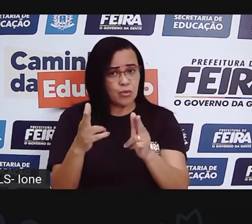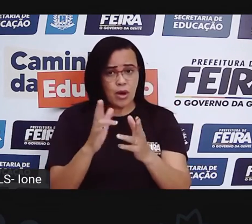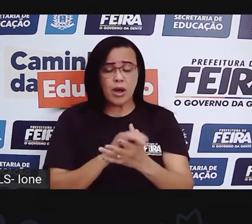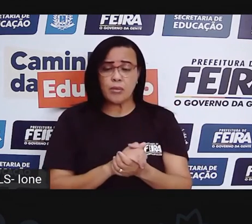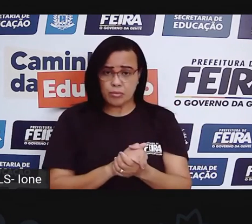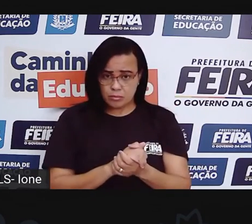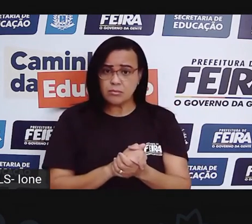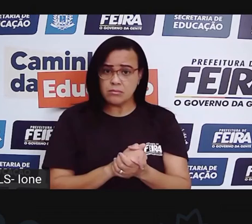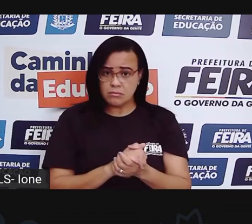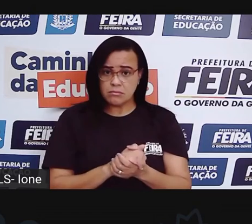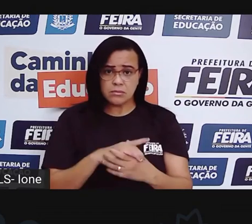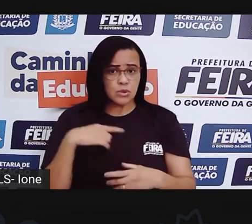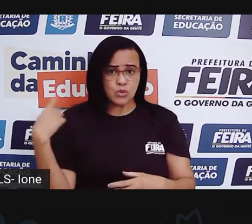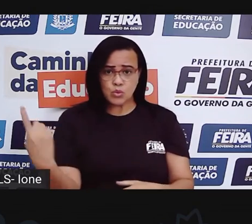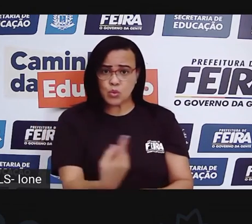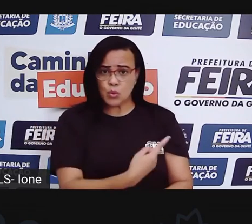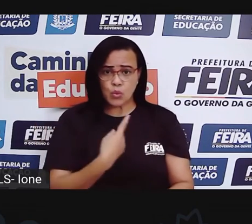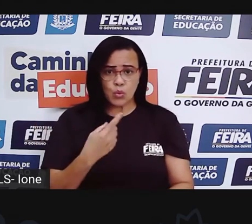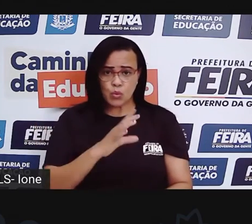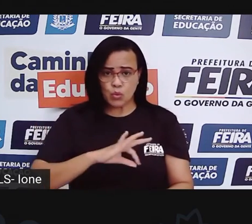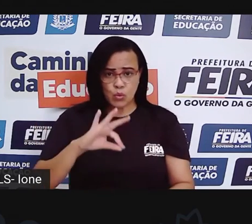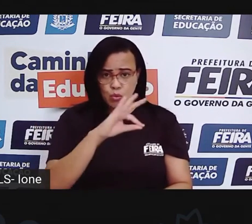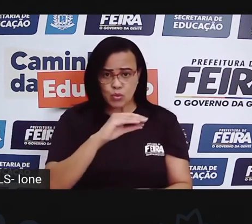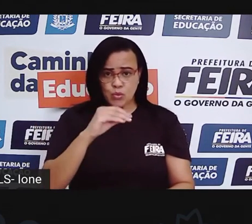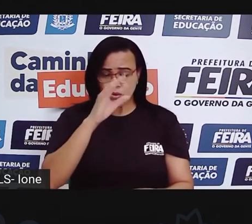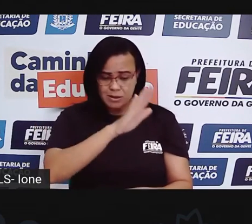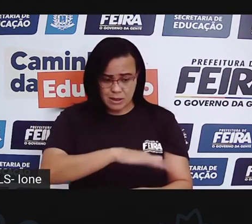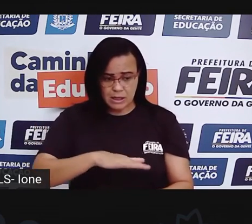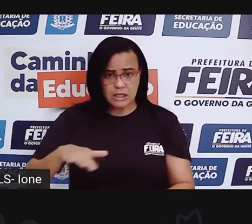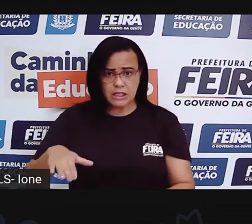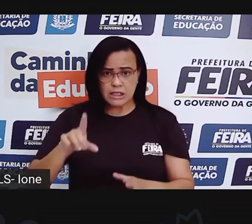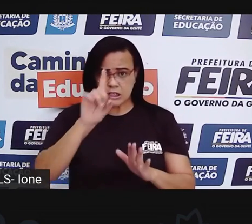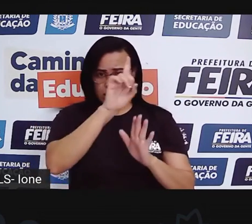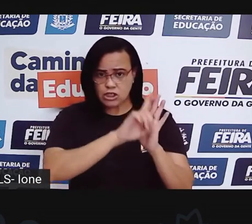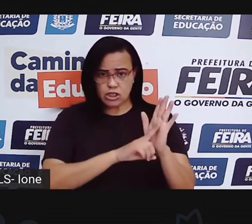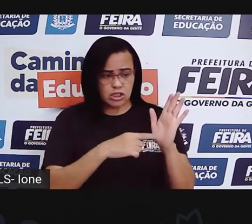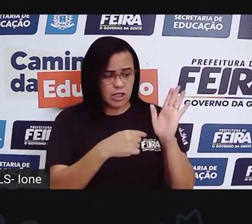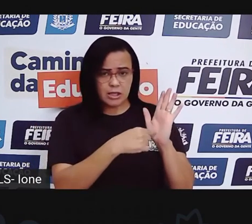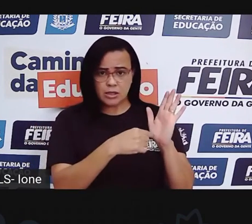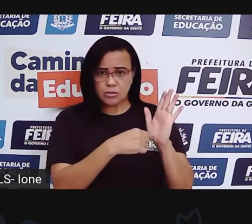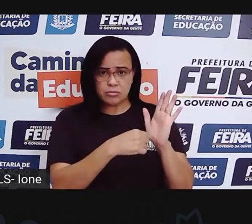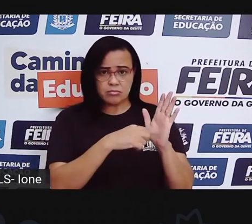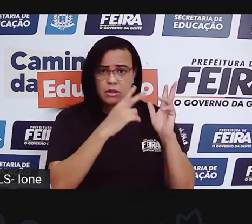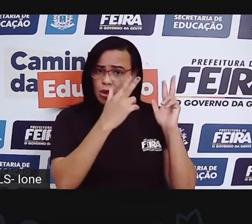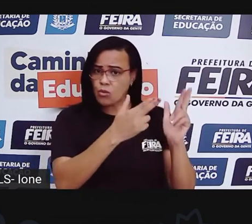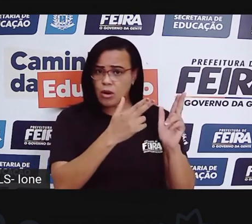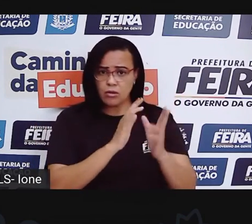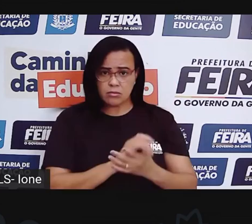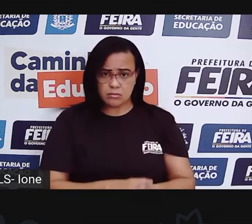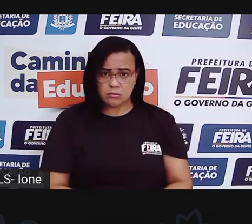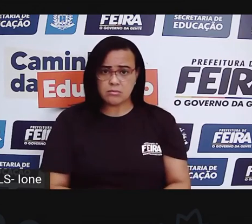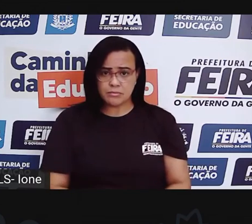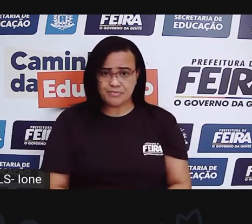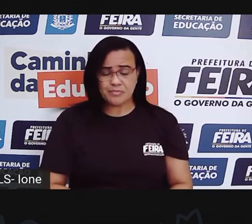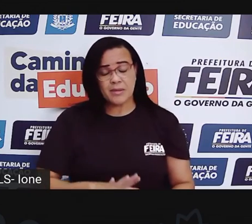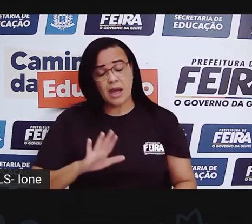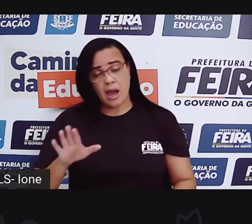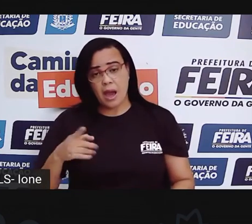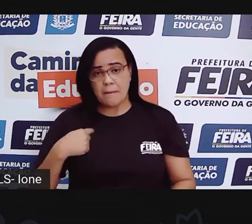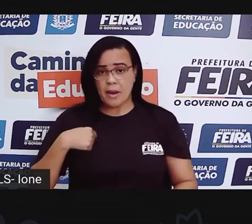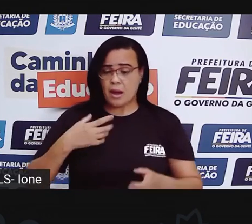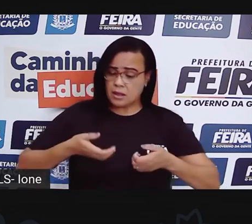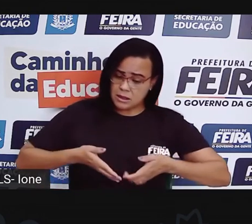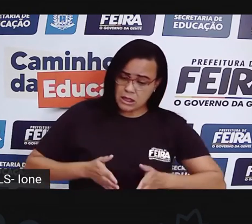direitos? Sim, toda criança tem os mesmos direitos. O PRO, mas eu sou uma criança que nascia aqui em Feira de Santana,